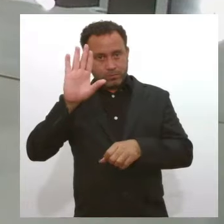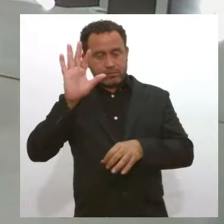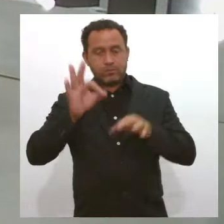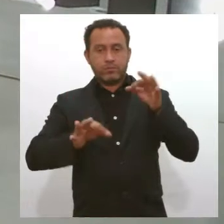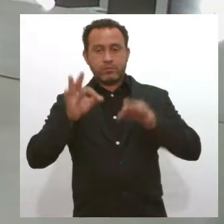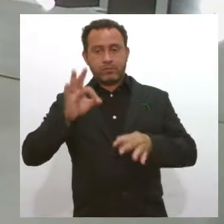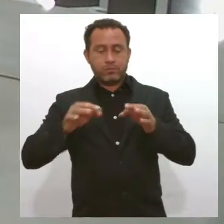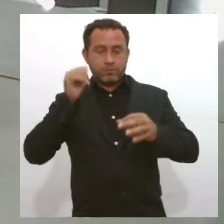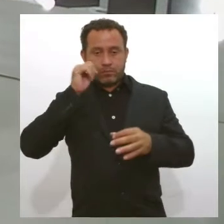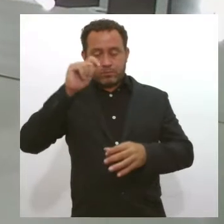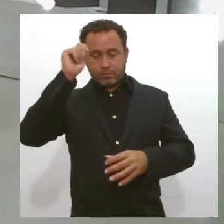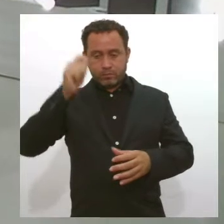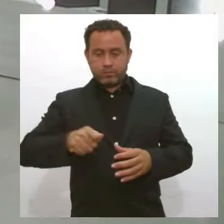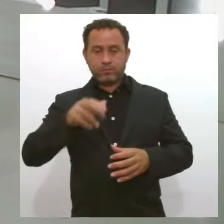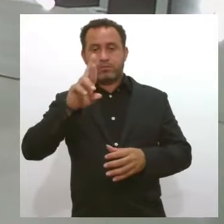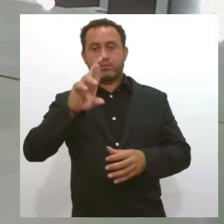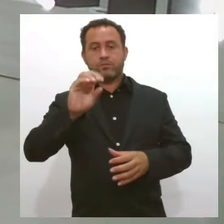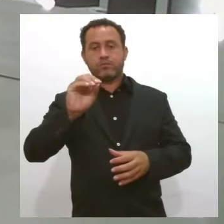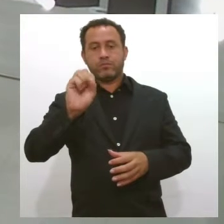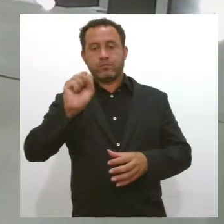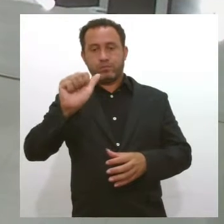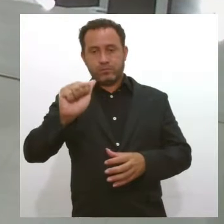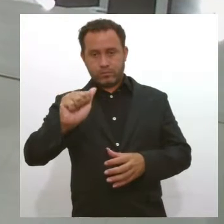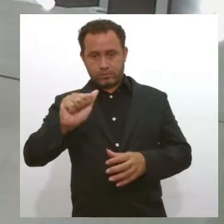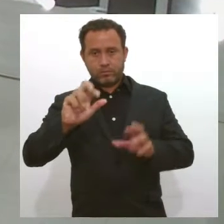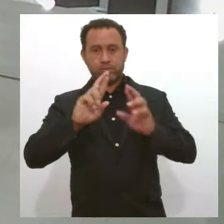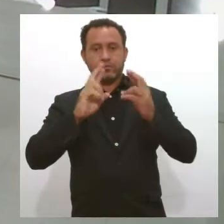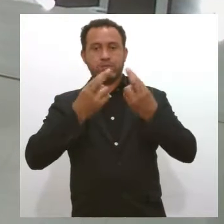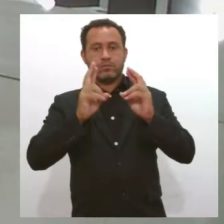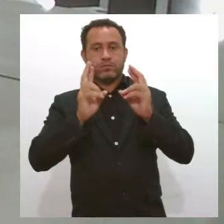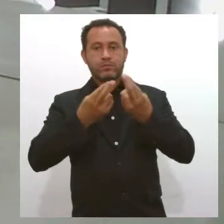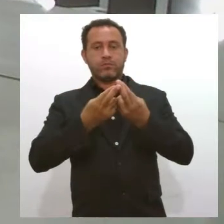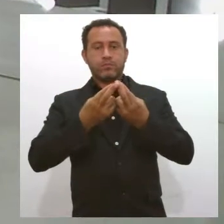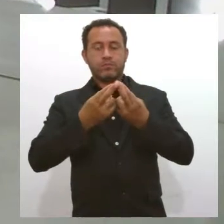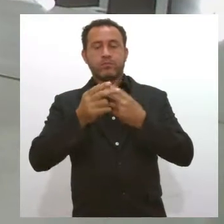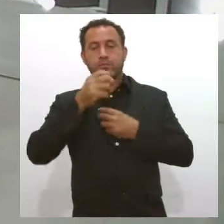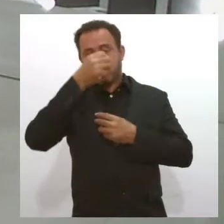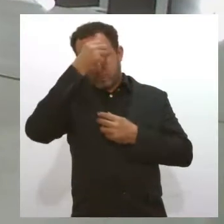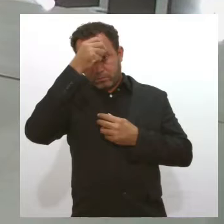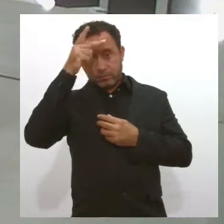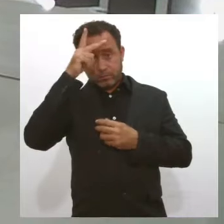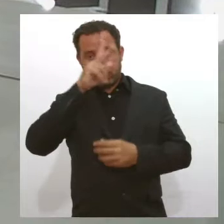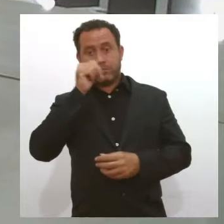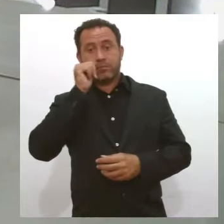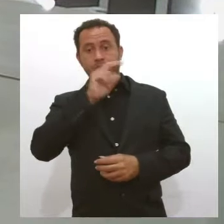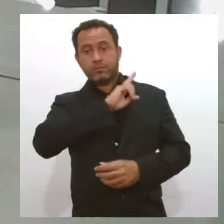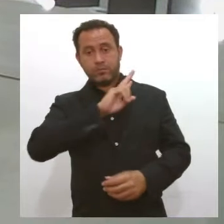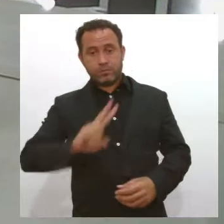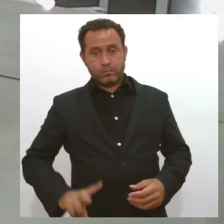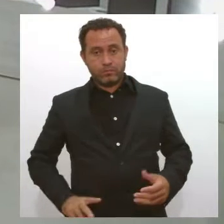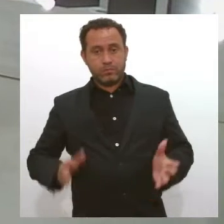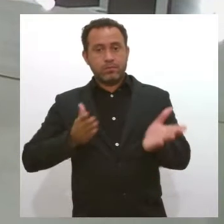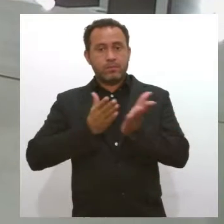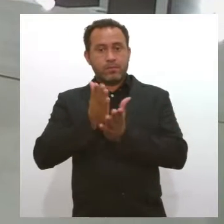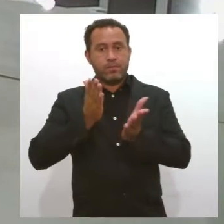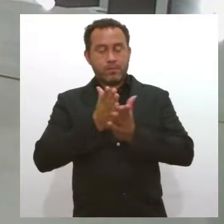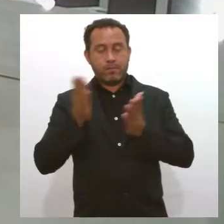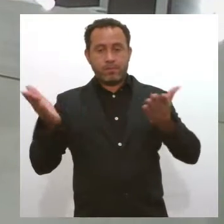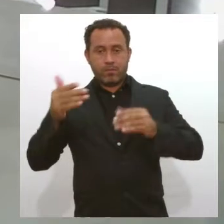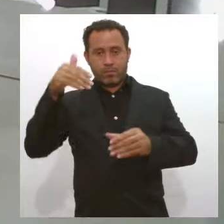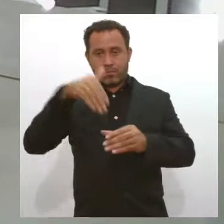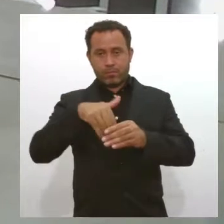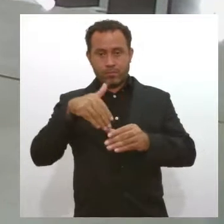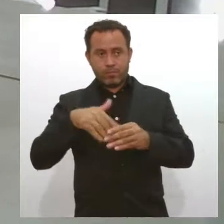coordenadora da mulher, Rosa Jeane Nascimento, as reuniões têm sido com as prefeitas e vereadoras recém-eleitas. O Jornal da Alesi